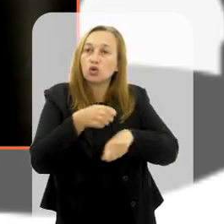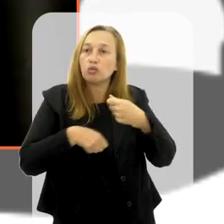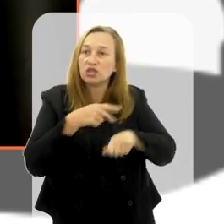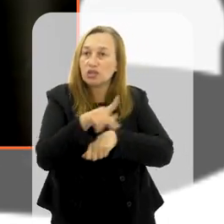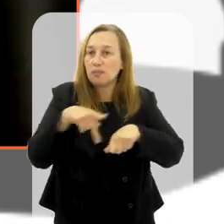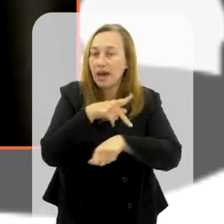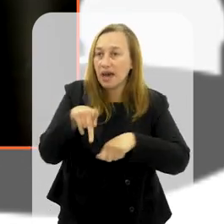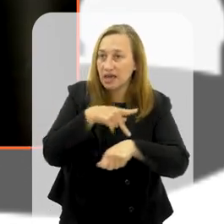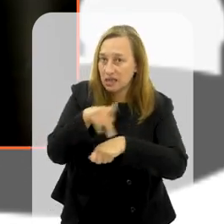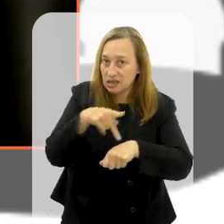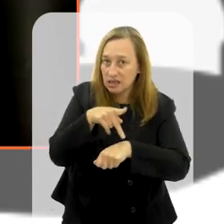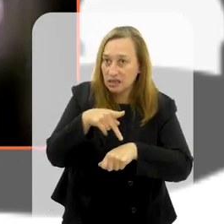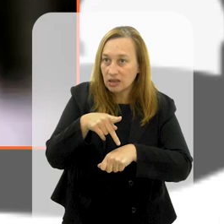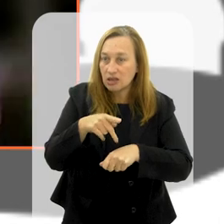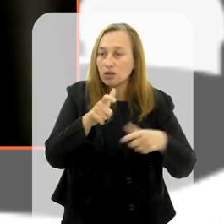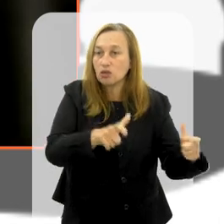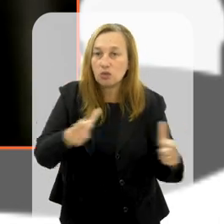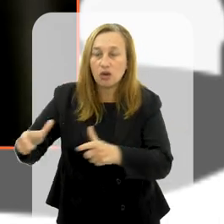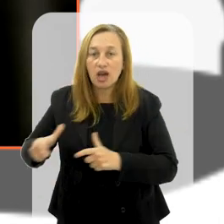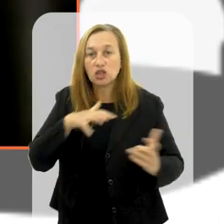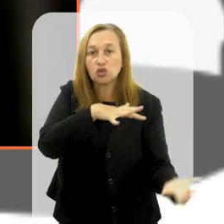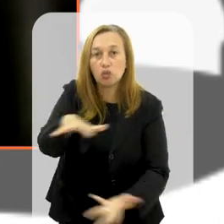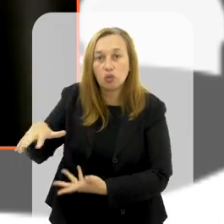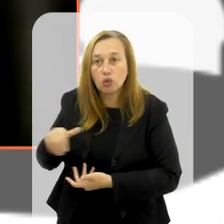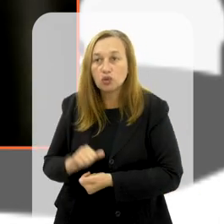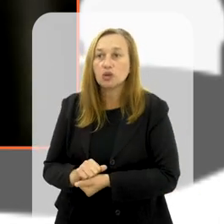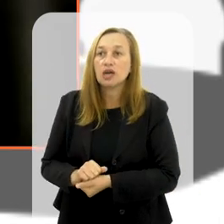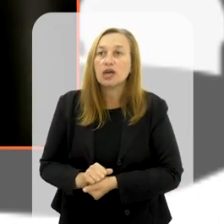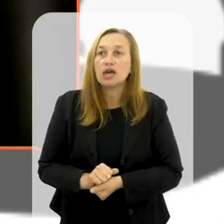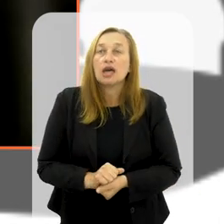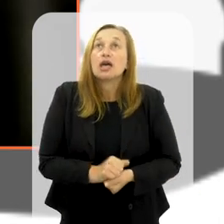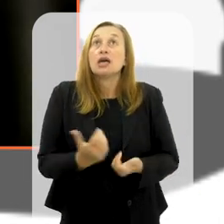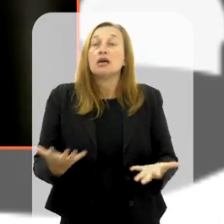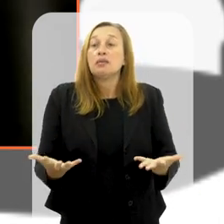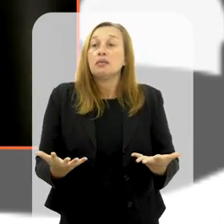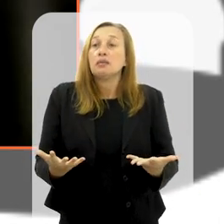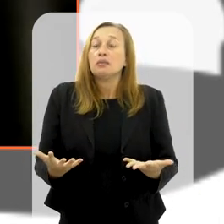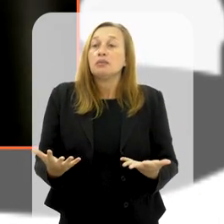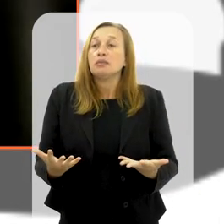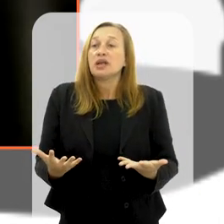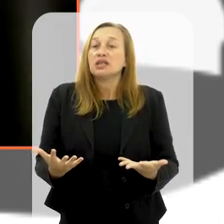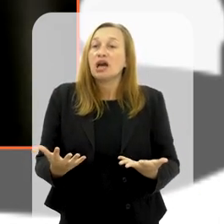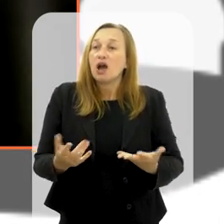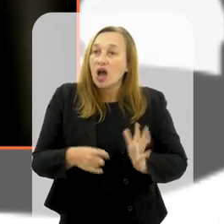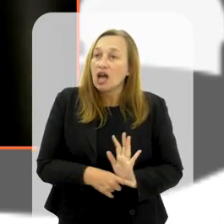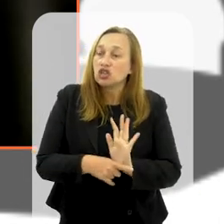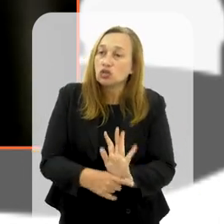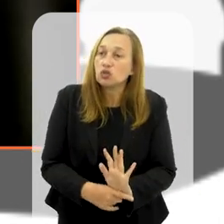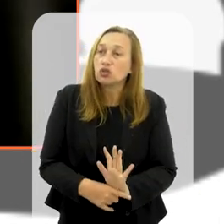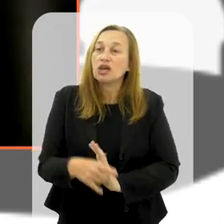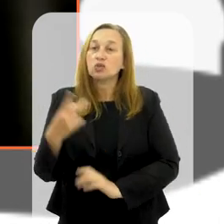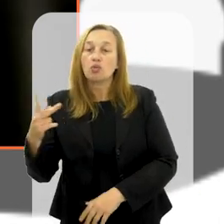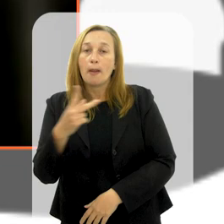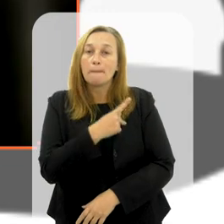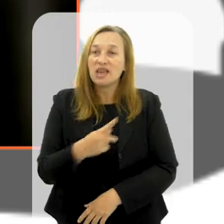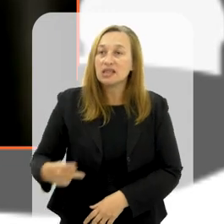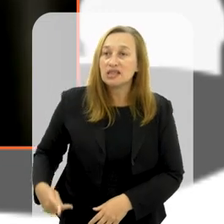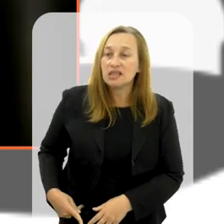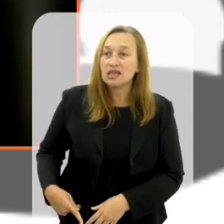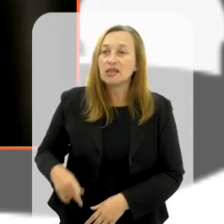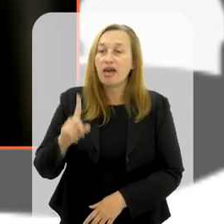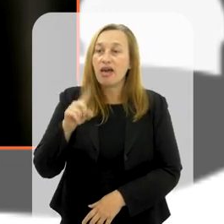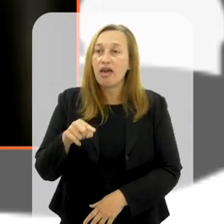e países de relevância nas suas regiões no mundo, para dar alguma continuidade, a sua presidência